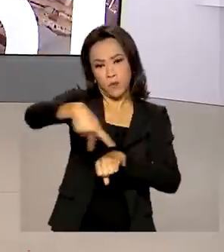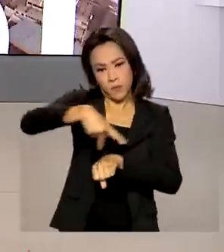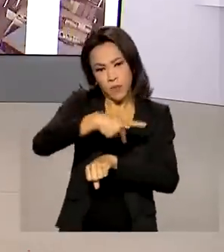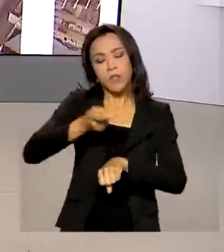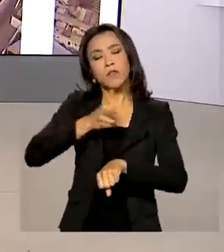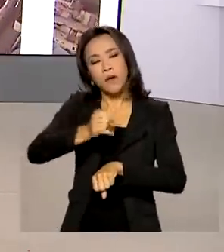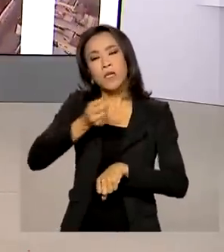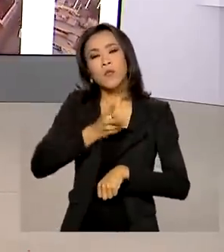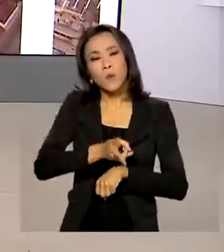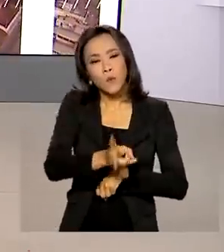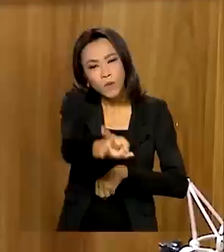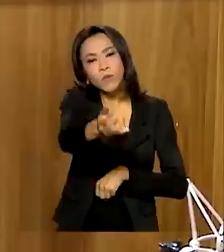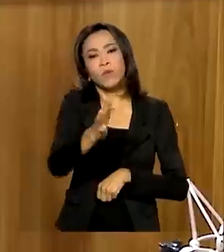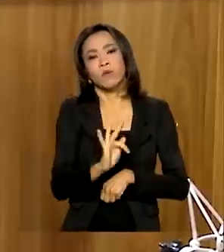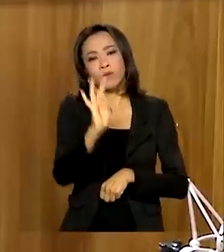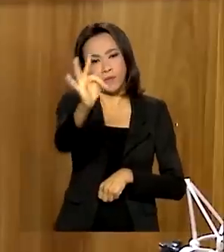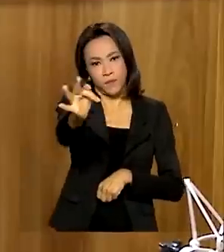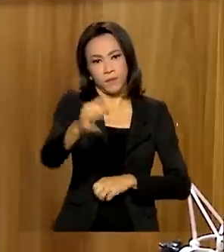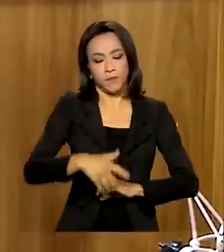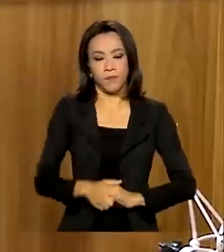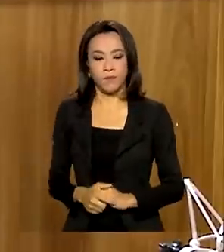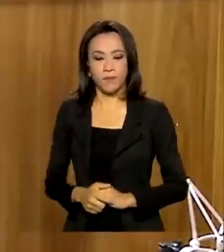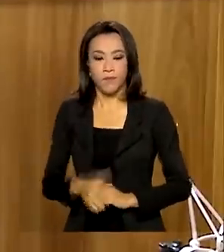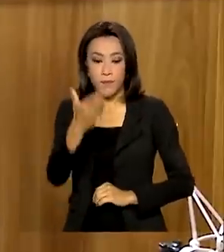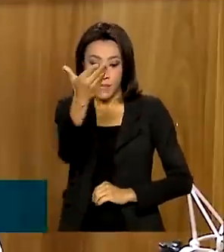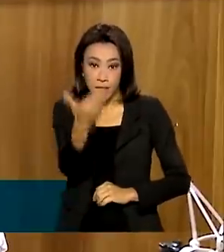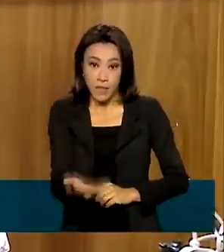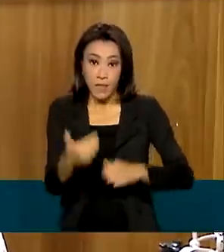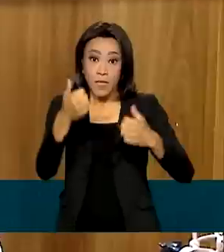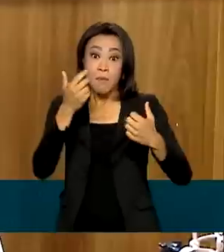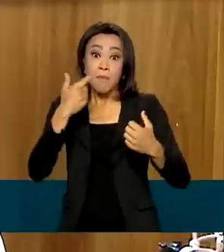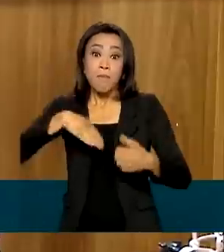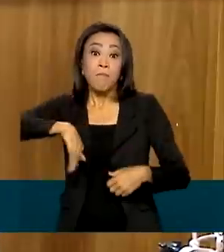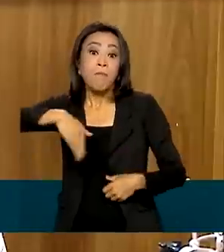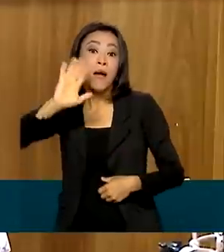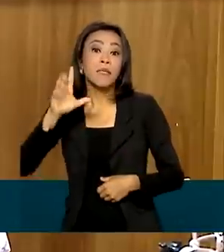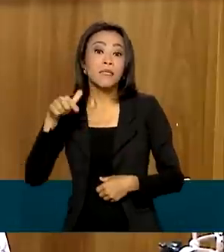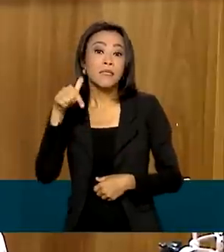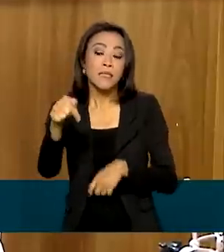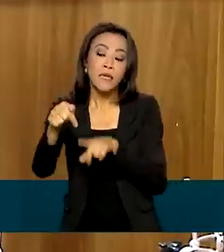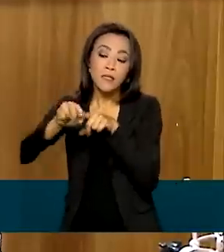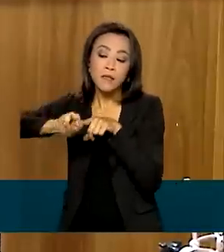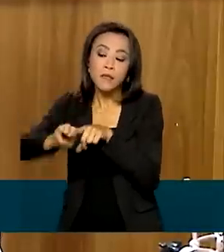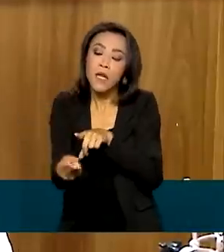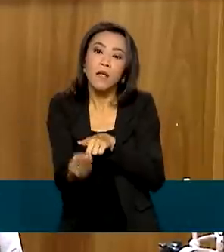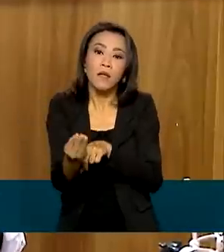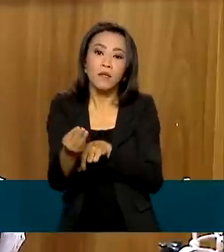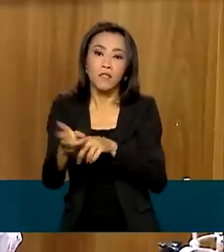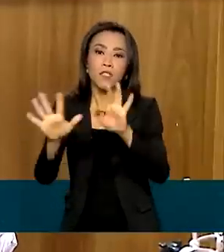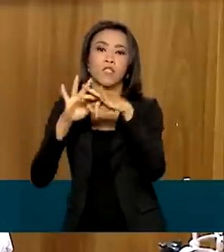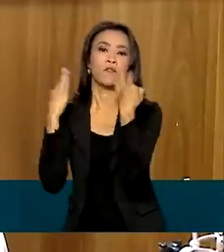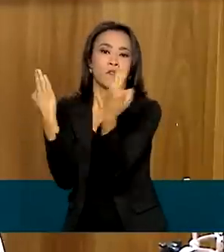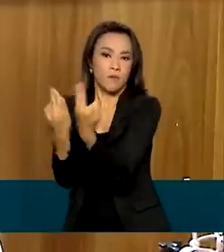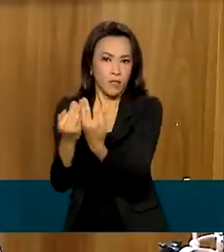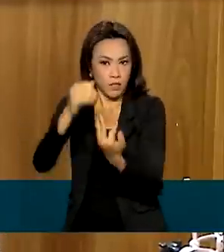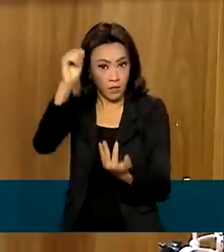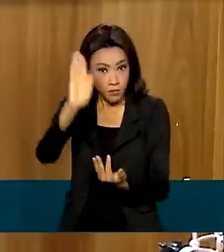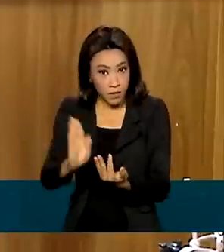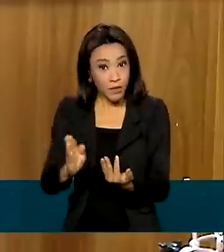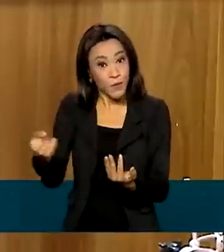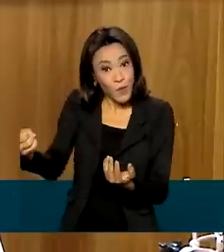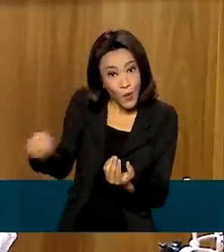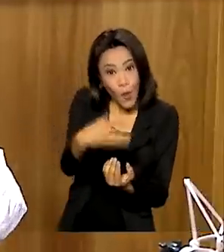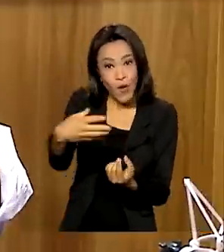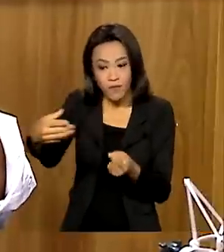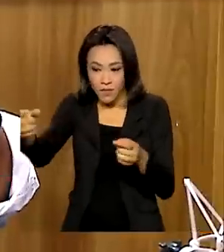continuidade no futuro. Colocamos mais de 7 milhões de famílias brasileiras como novas beneficiárias do Programa Auxílio